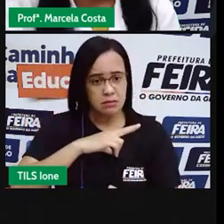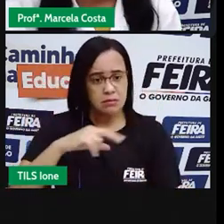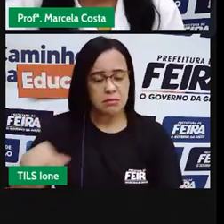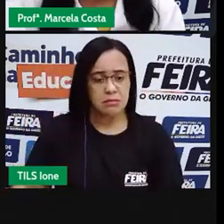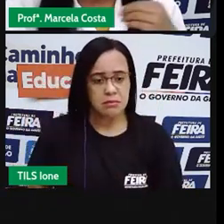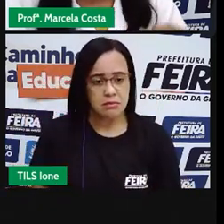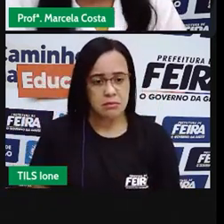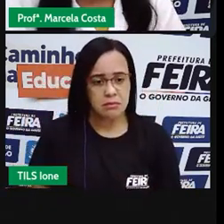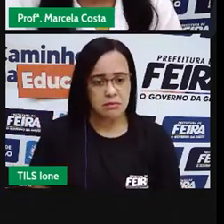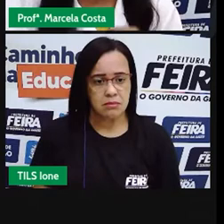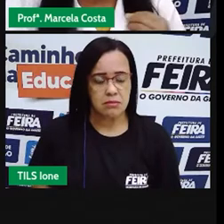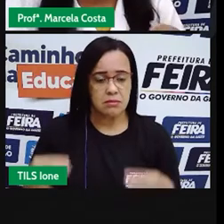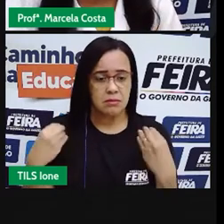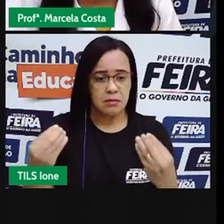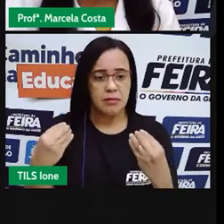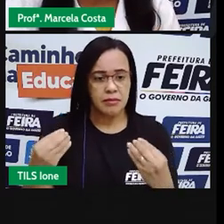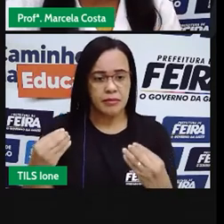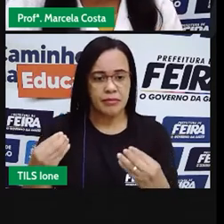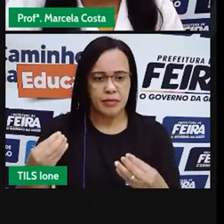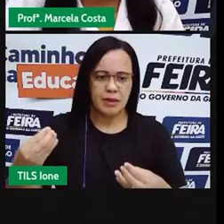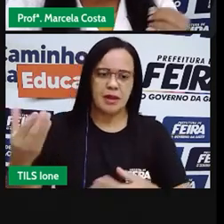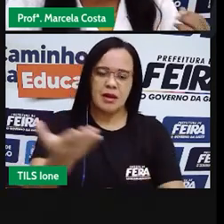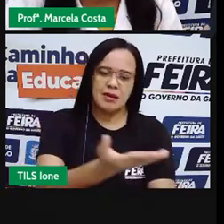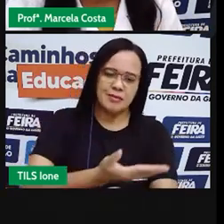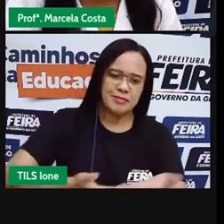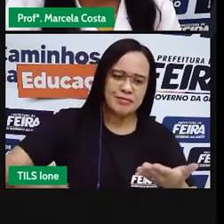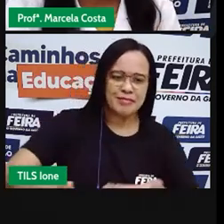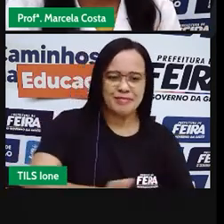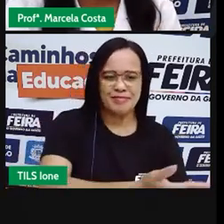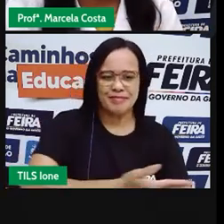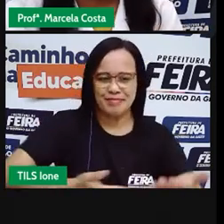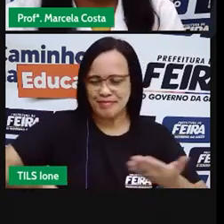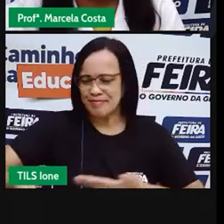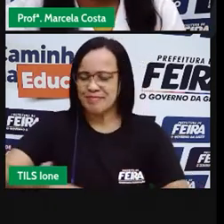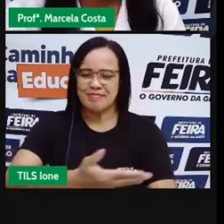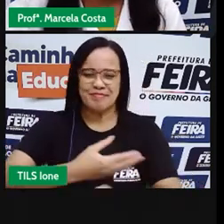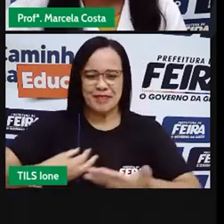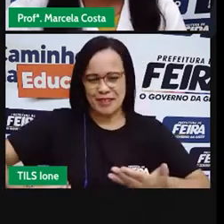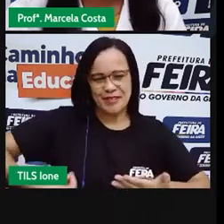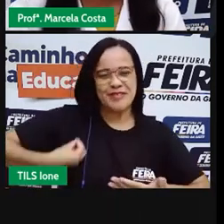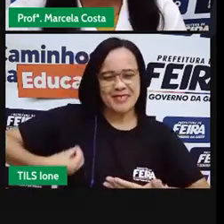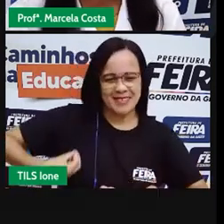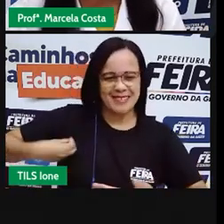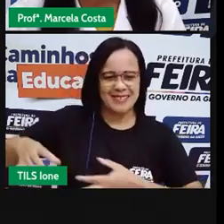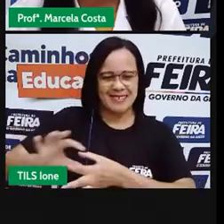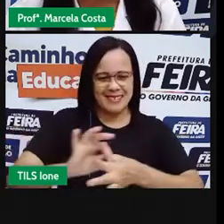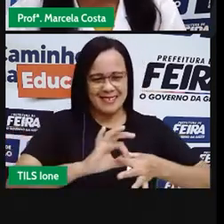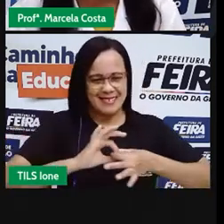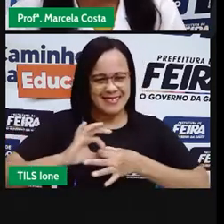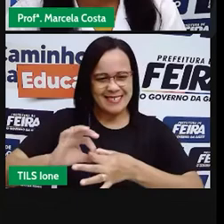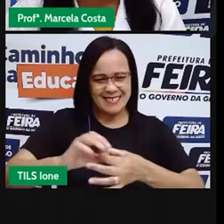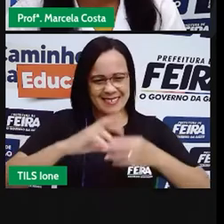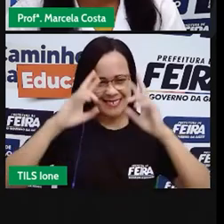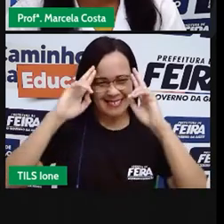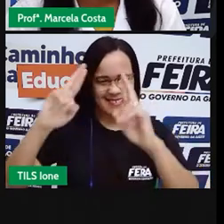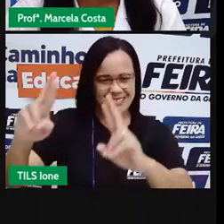a convivência seja harmoniosa e respeitosa. Veja essa imagem aqui,